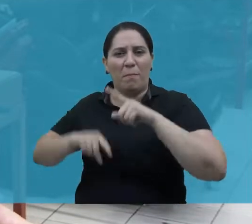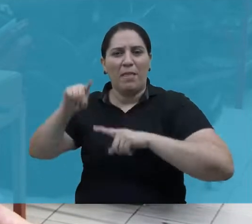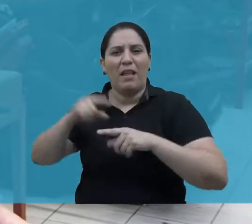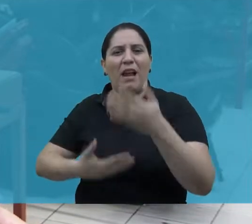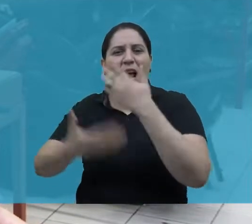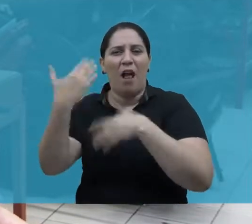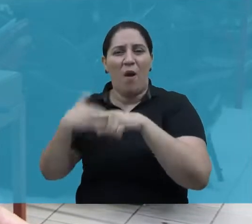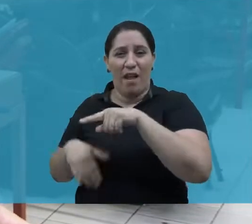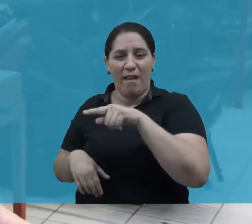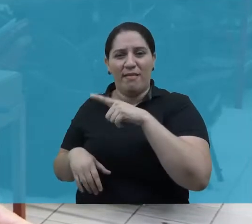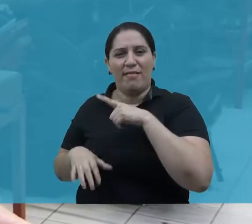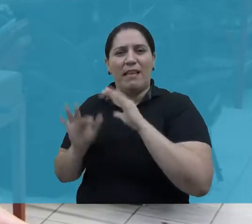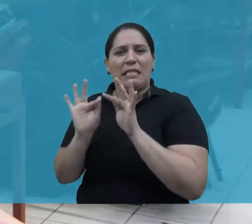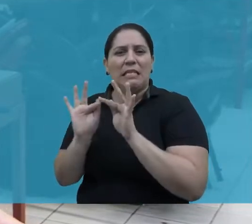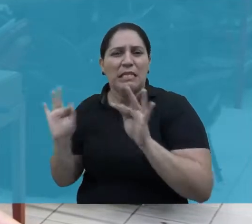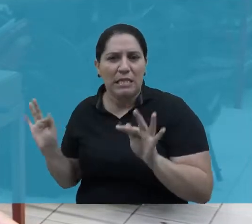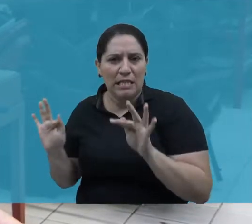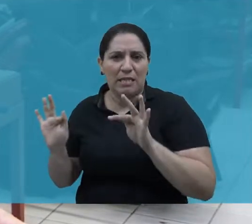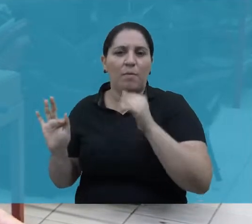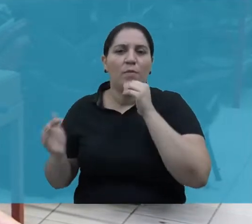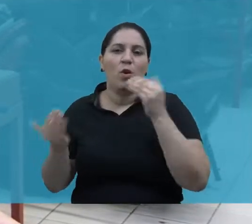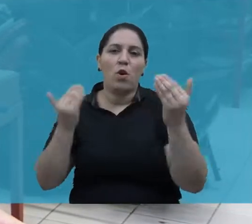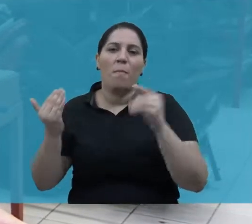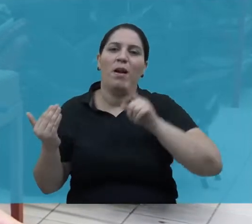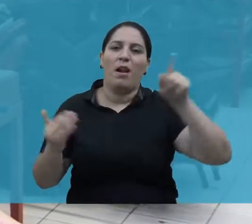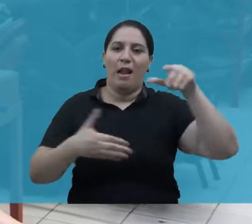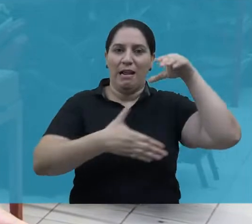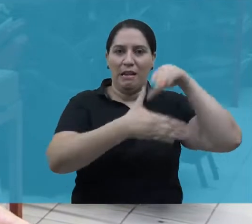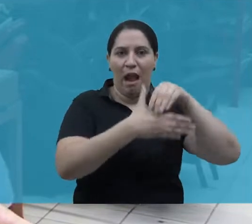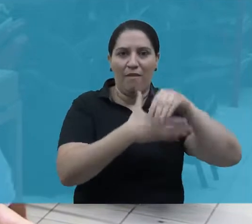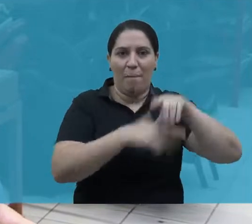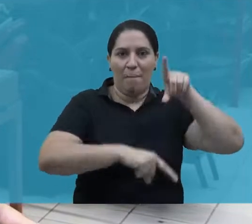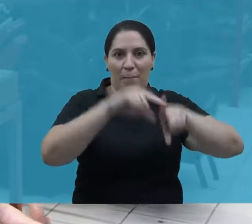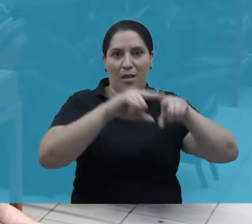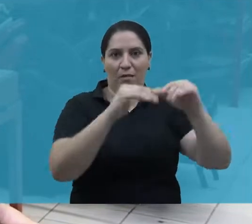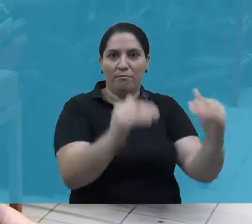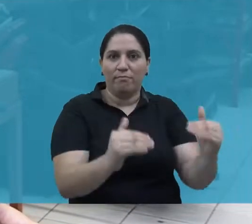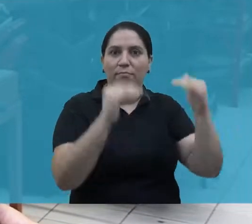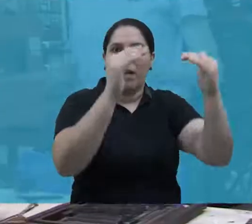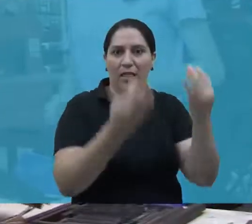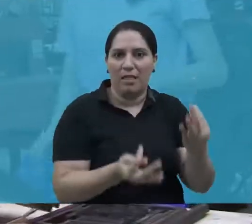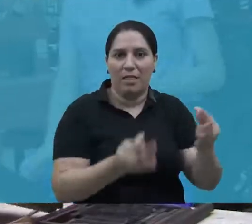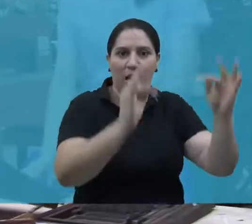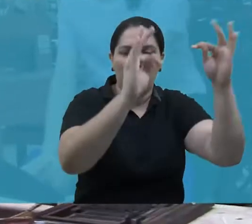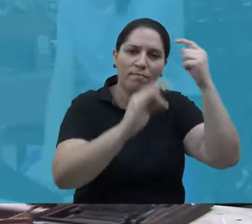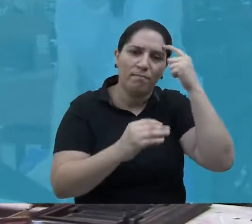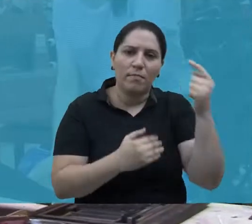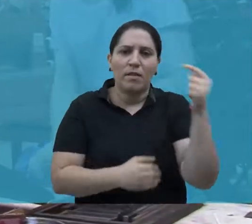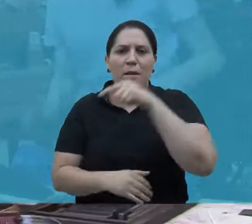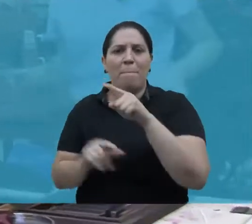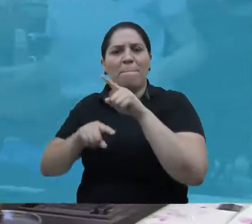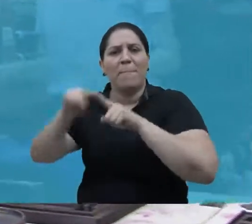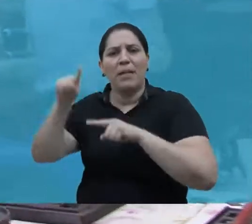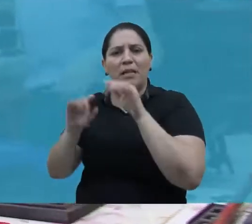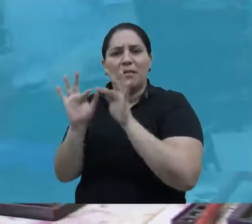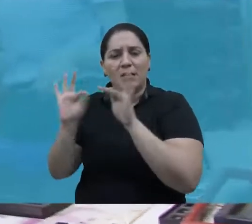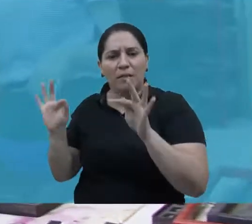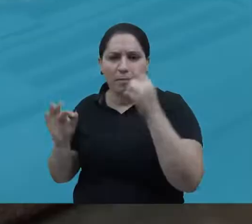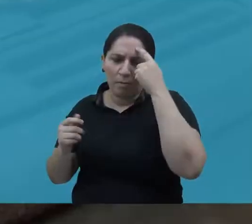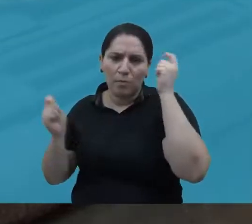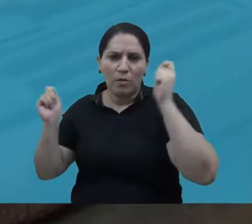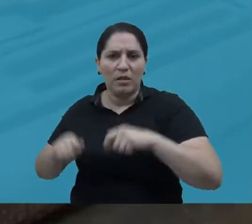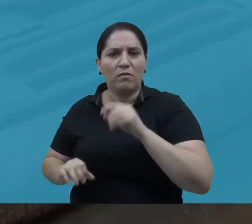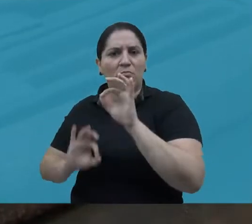hoje mais rudimentares do que os que são usados em gráficas comerciais de grande porte hoje em dia, como eles